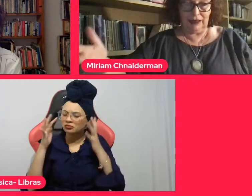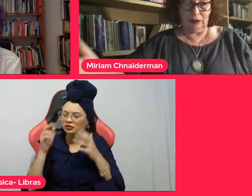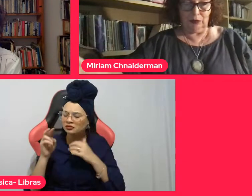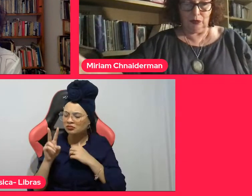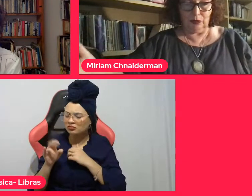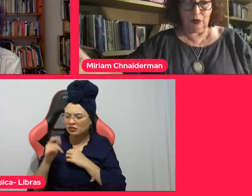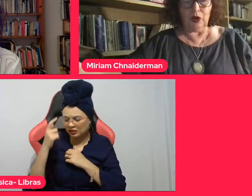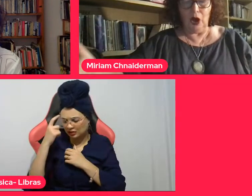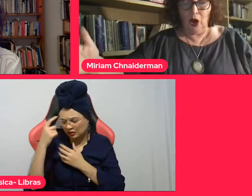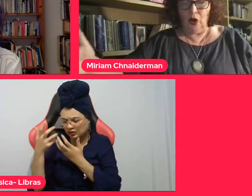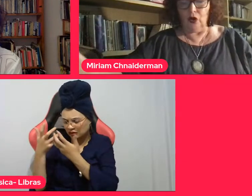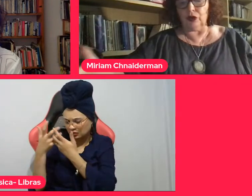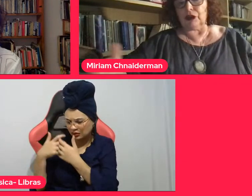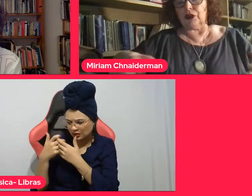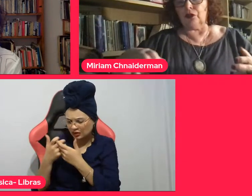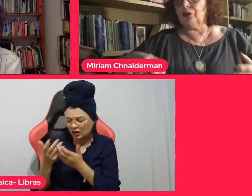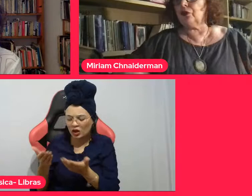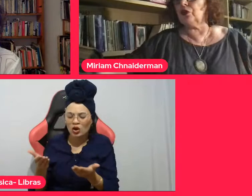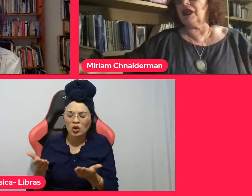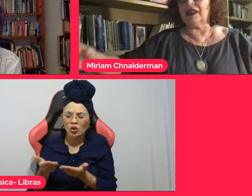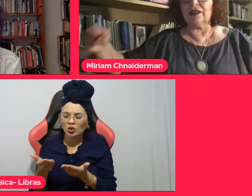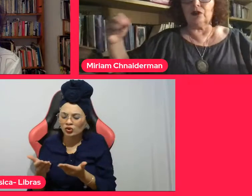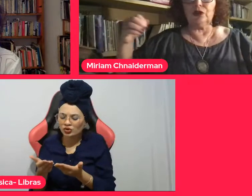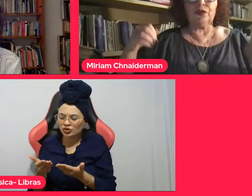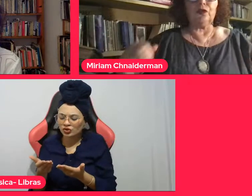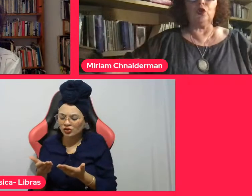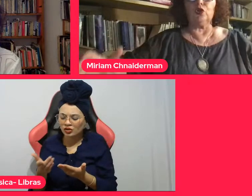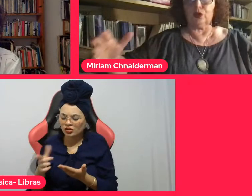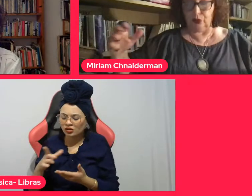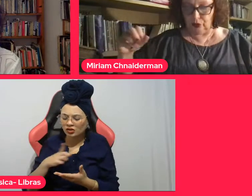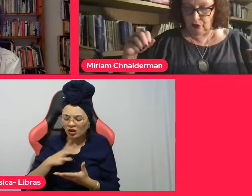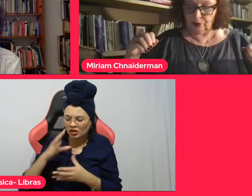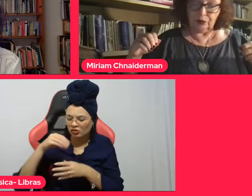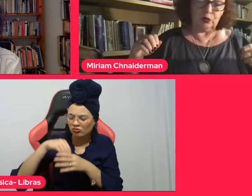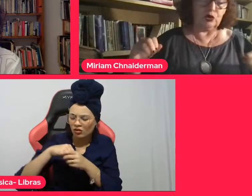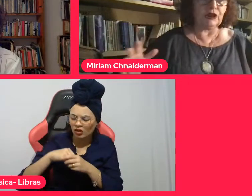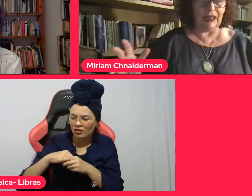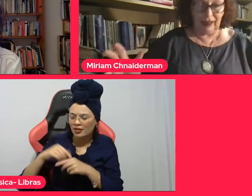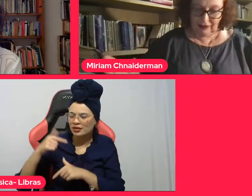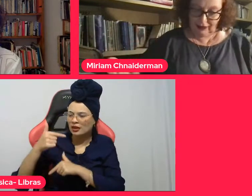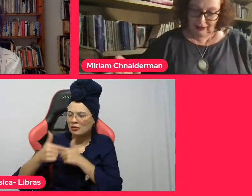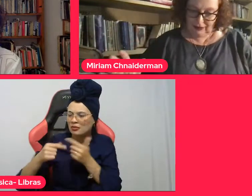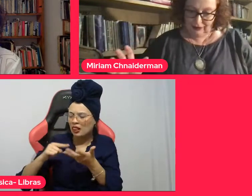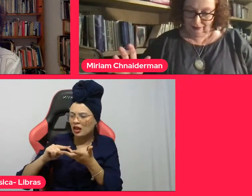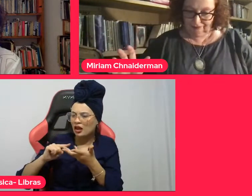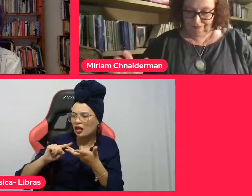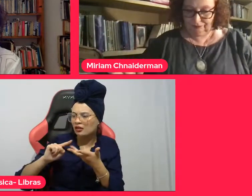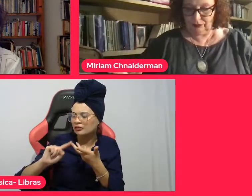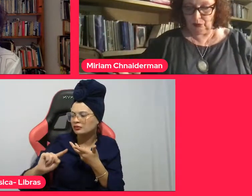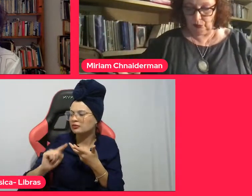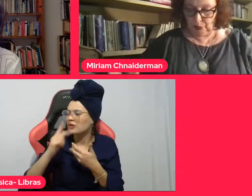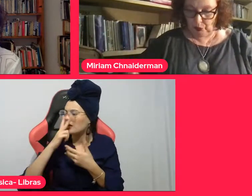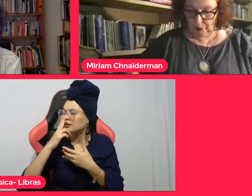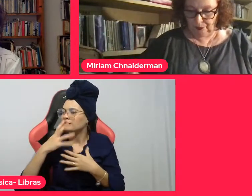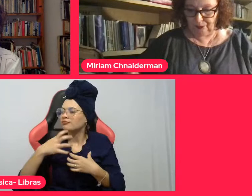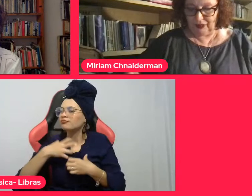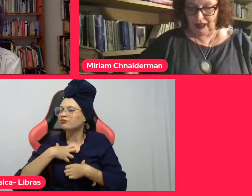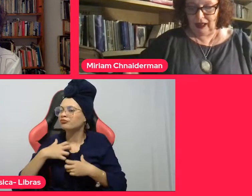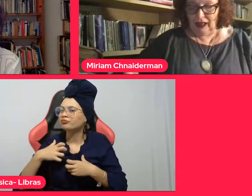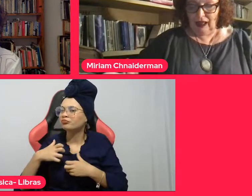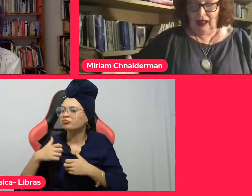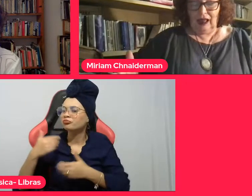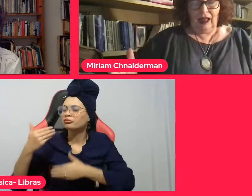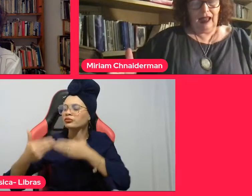acontece no mundo onde o fluir, os fluxos nos caracterizam? Bom,